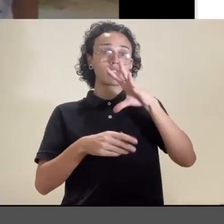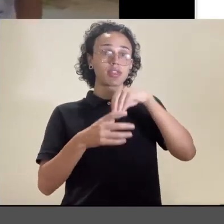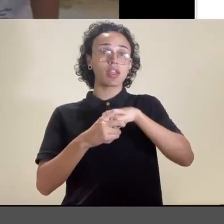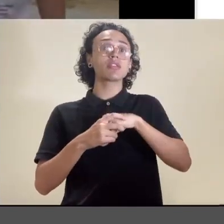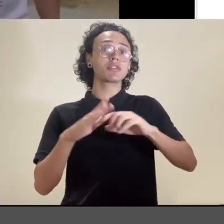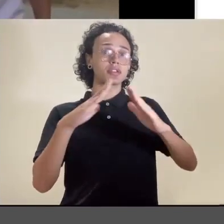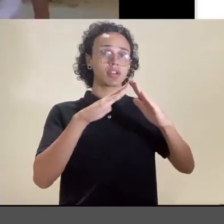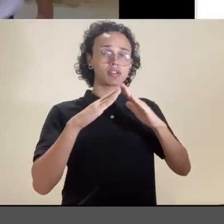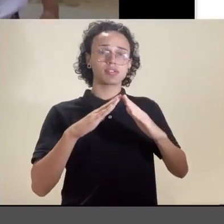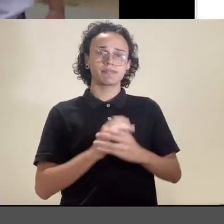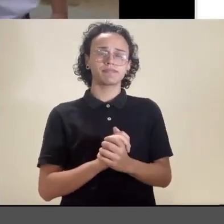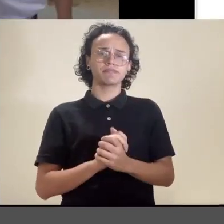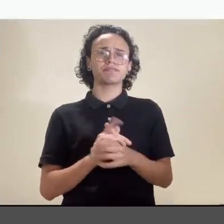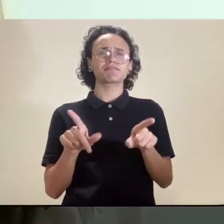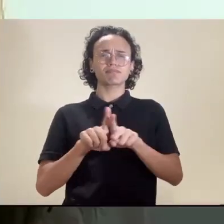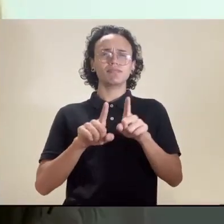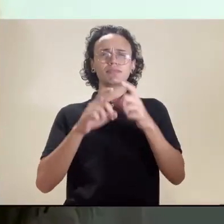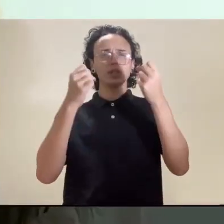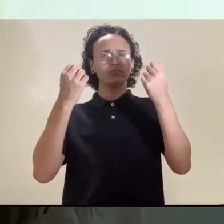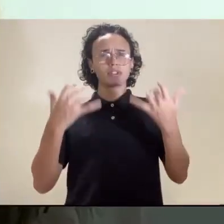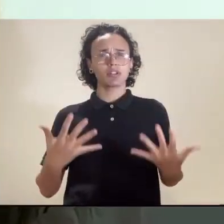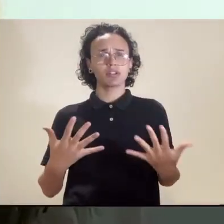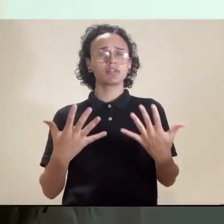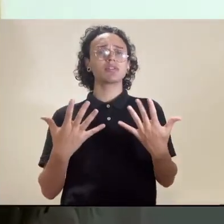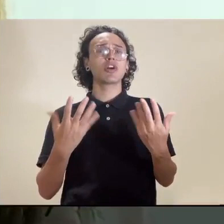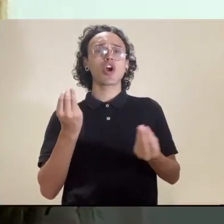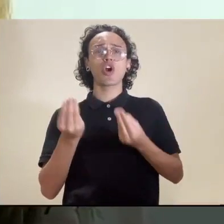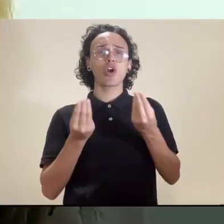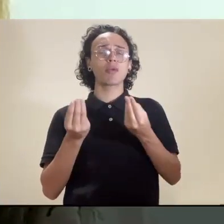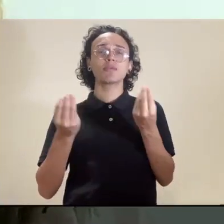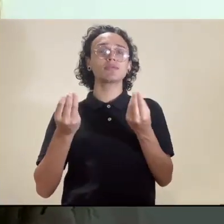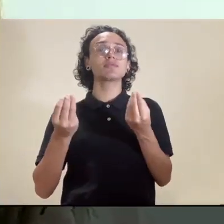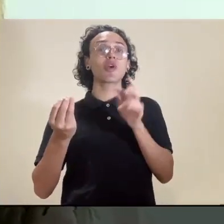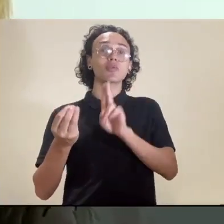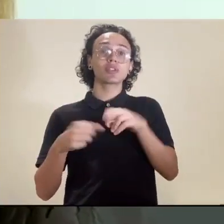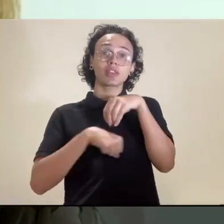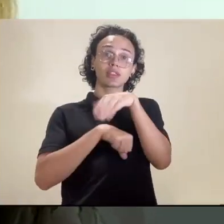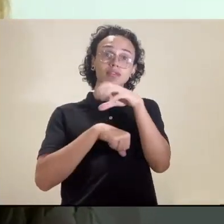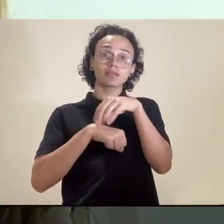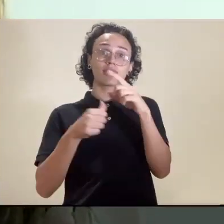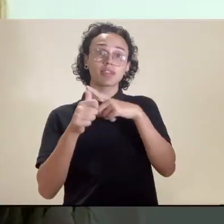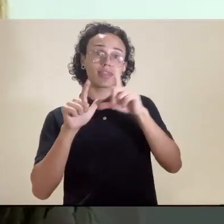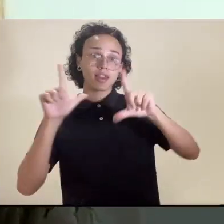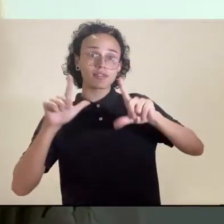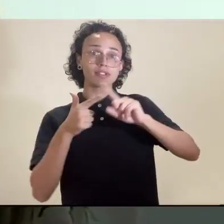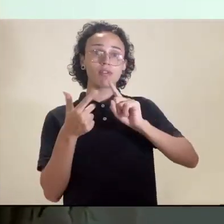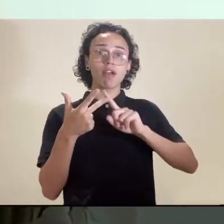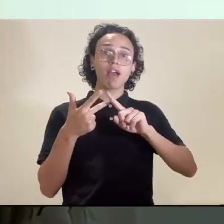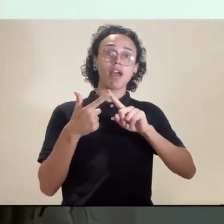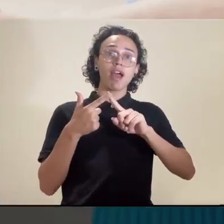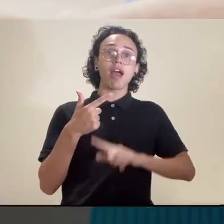caminhadas no domicílio. Falamos também em mídia de rádio, de